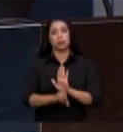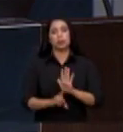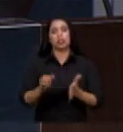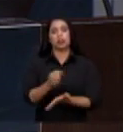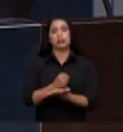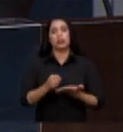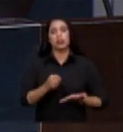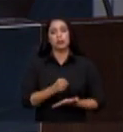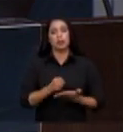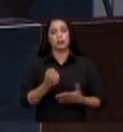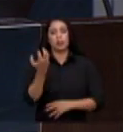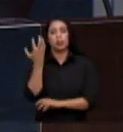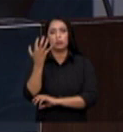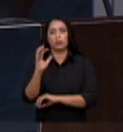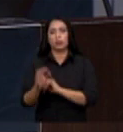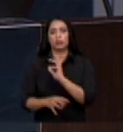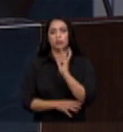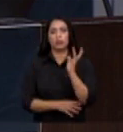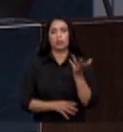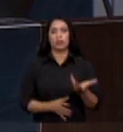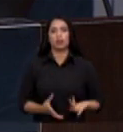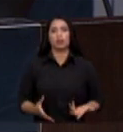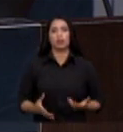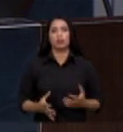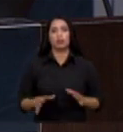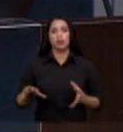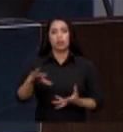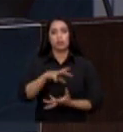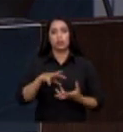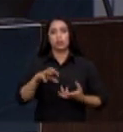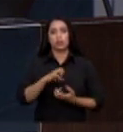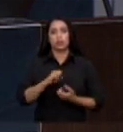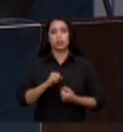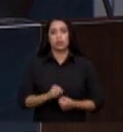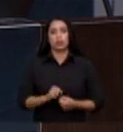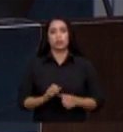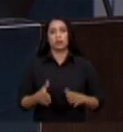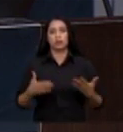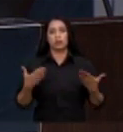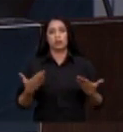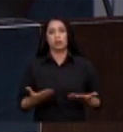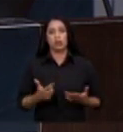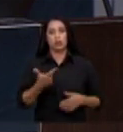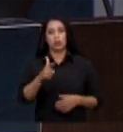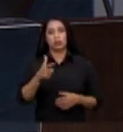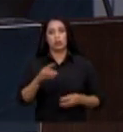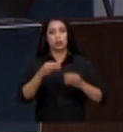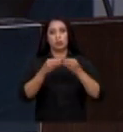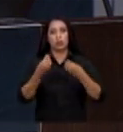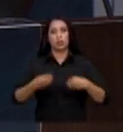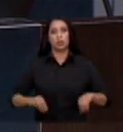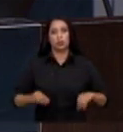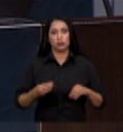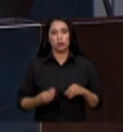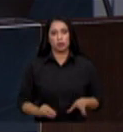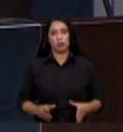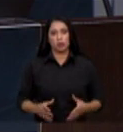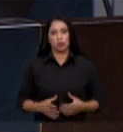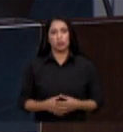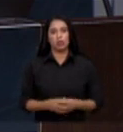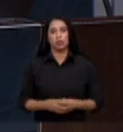fundamental ao meio ambiente saudável e sustentável claro tudo isso sem prejuízo de críticas construtivas